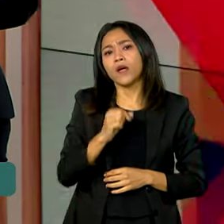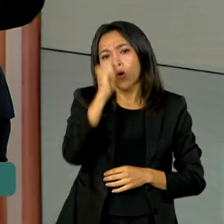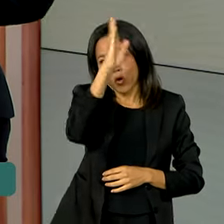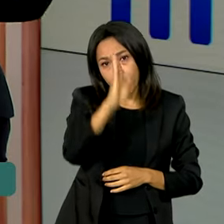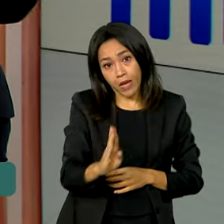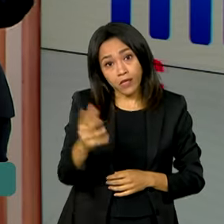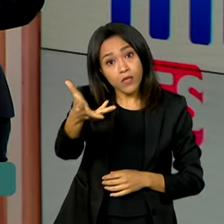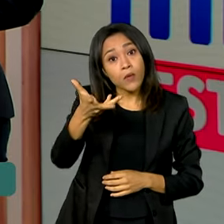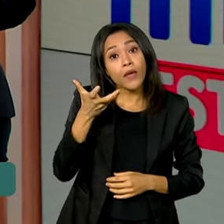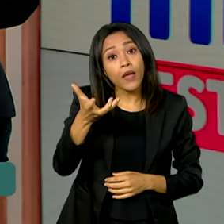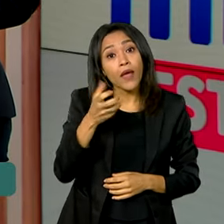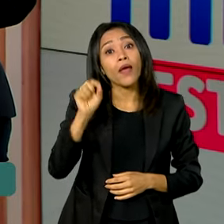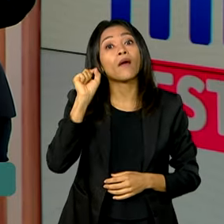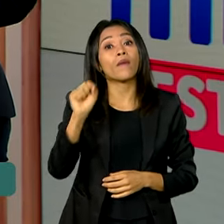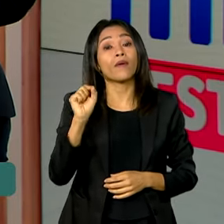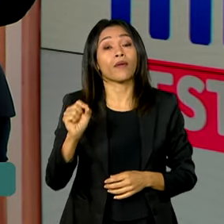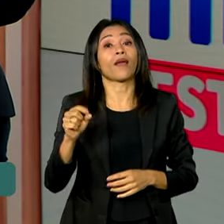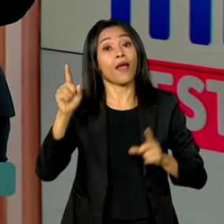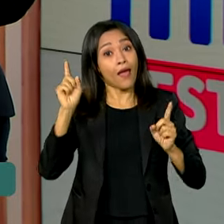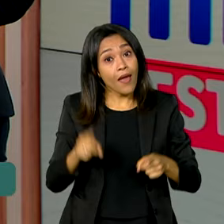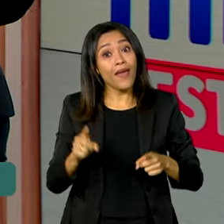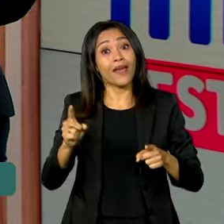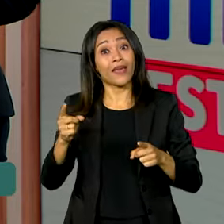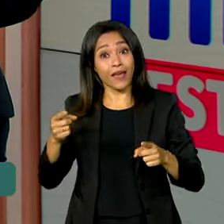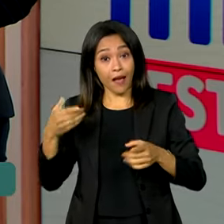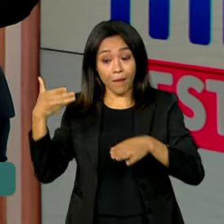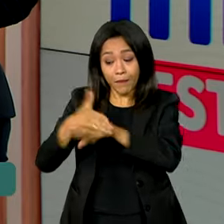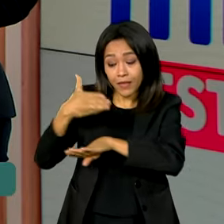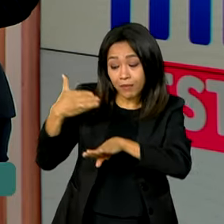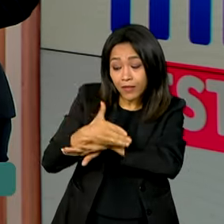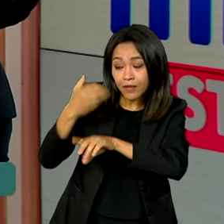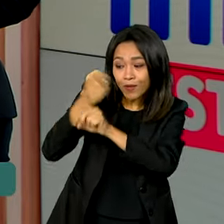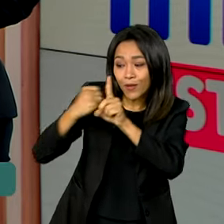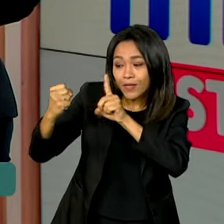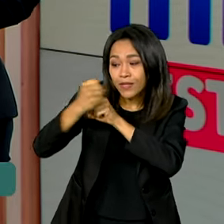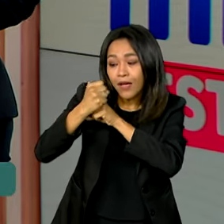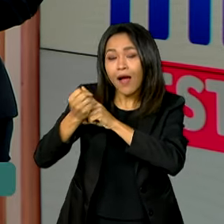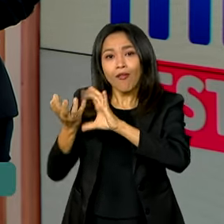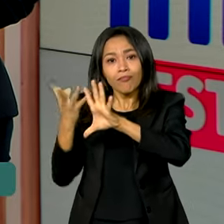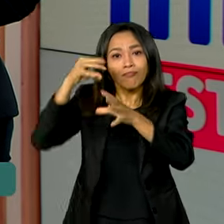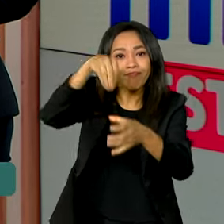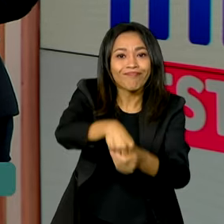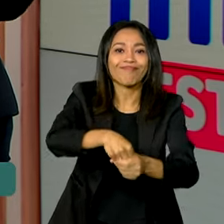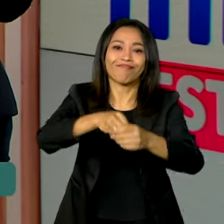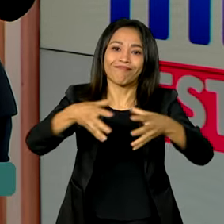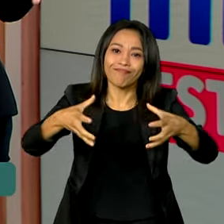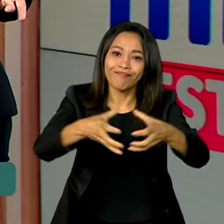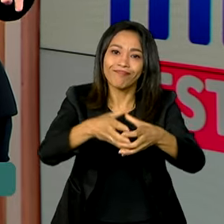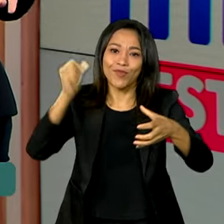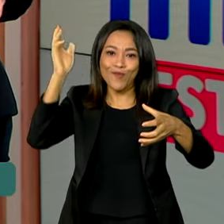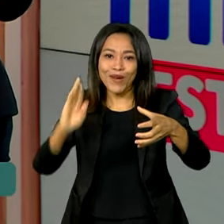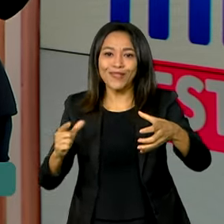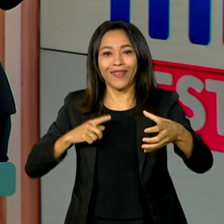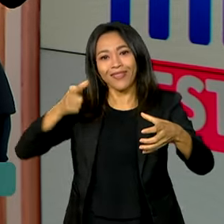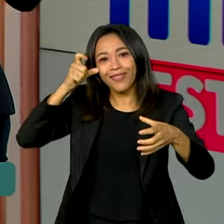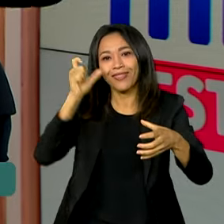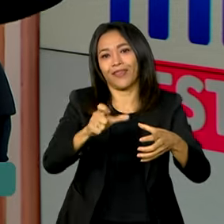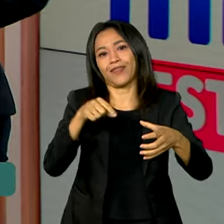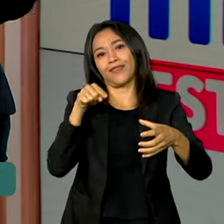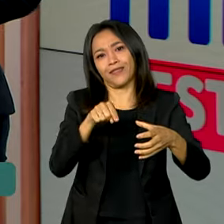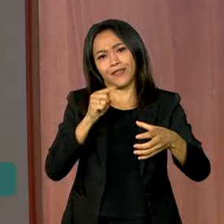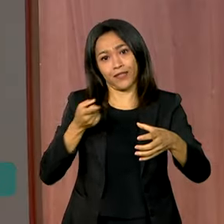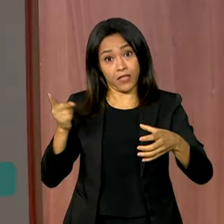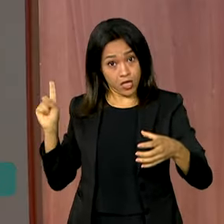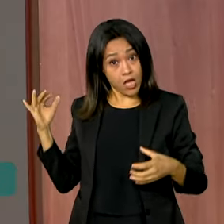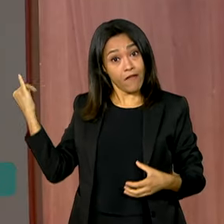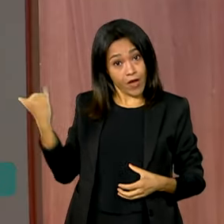G20 é consolidar a participação social, né, ministro? Isso é uma novidade. O Brasil tem muito interesse em que isso seja consolidado. E o ministro já deu